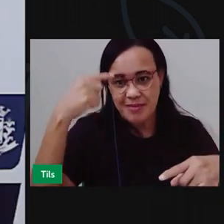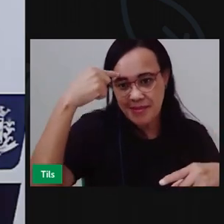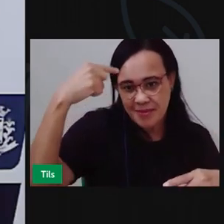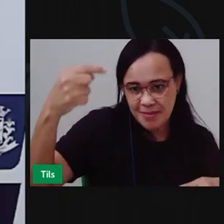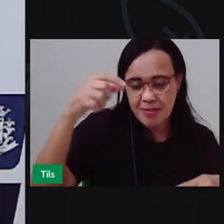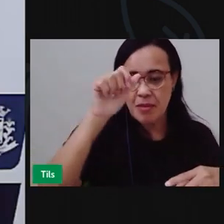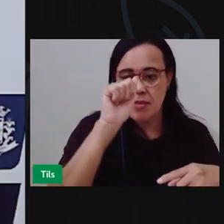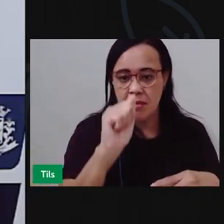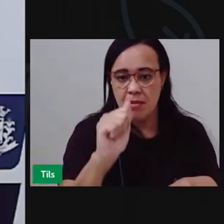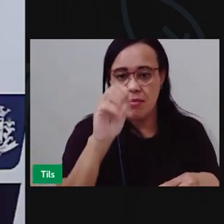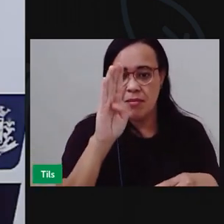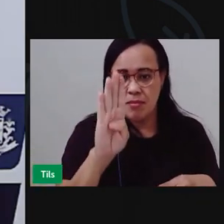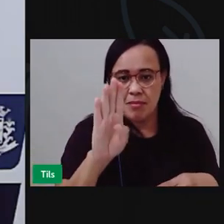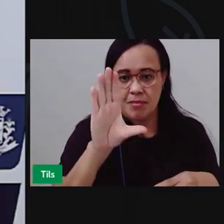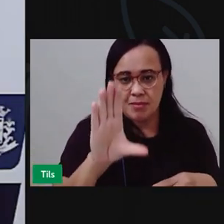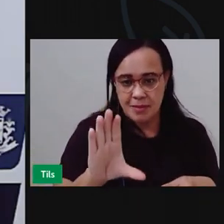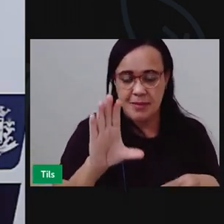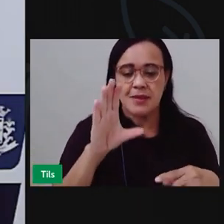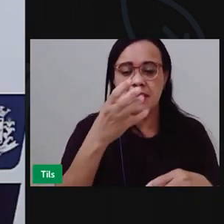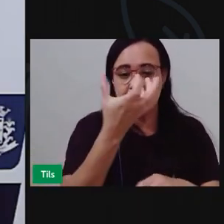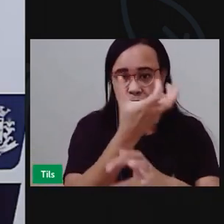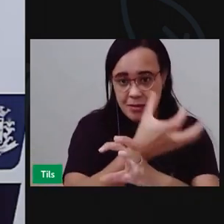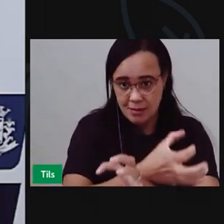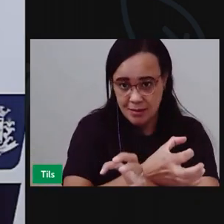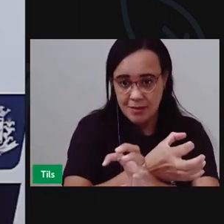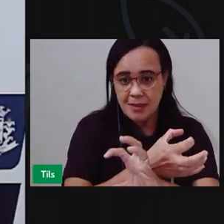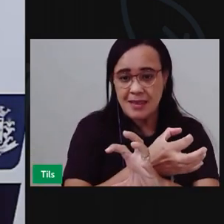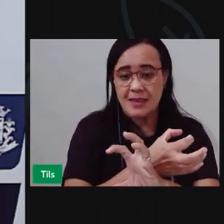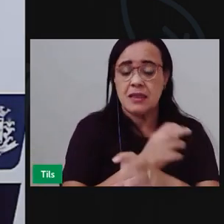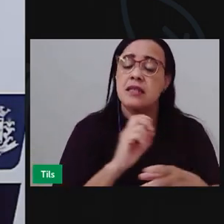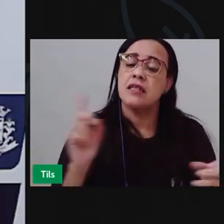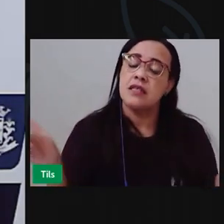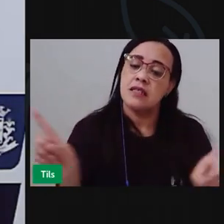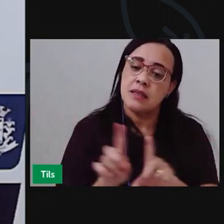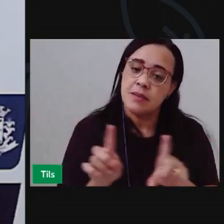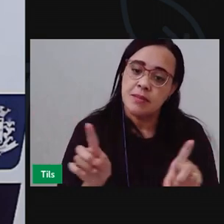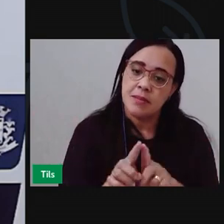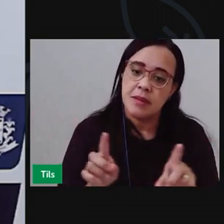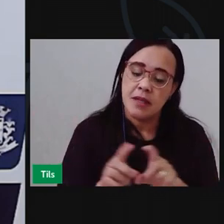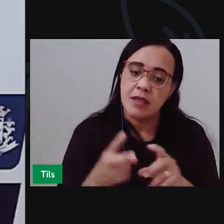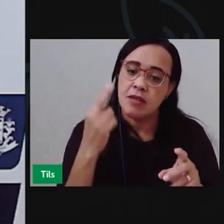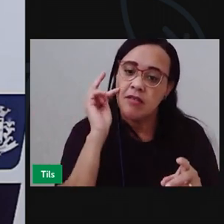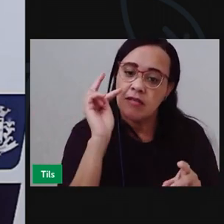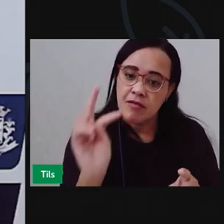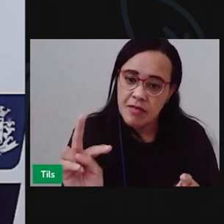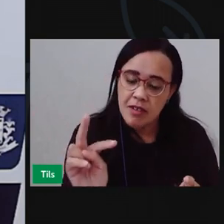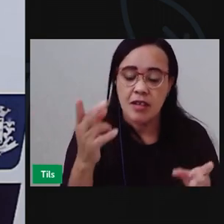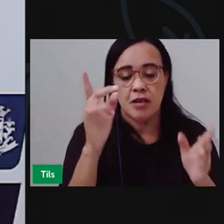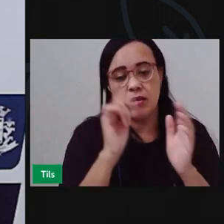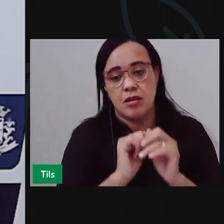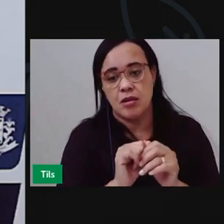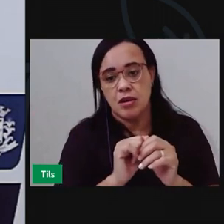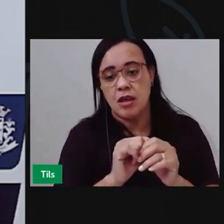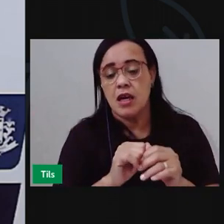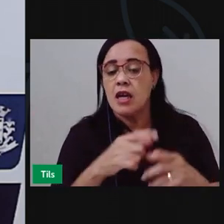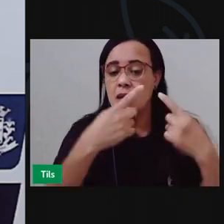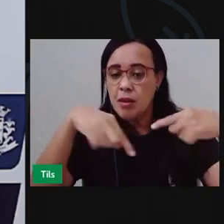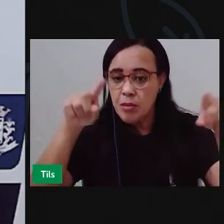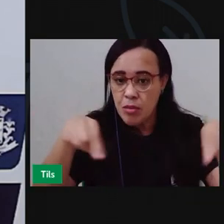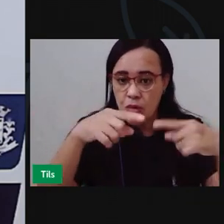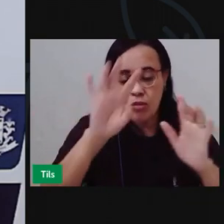E nela A gente pode ver Reconhecer O nome Das